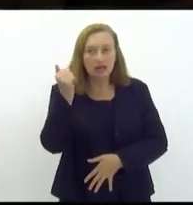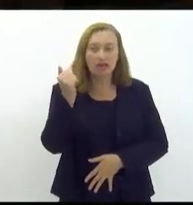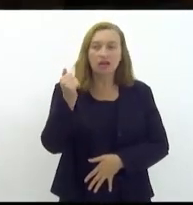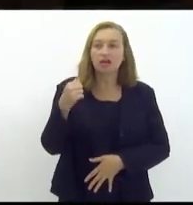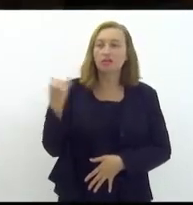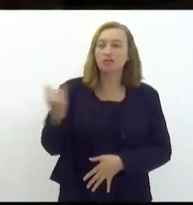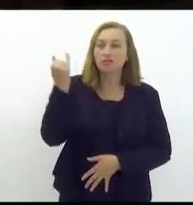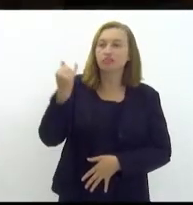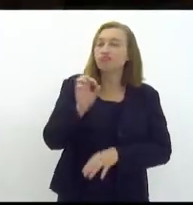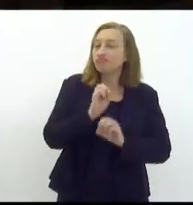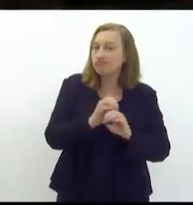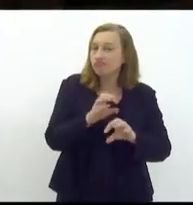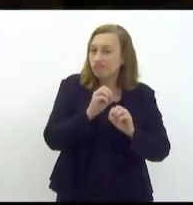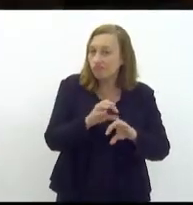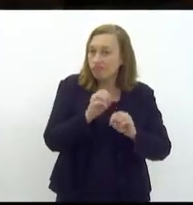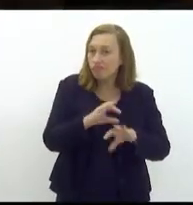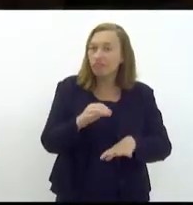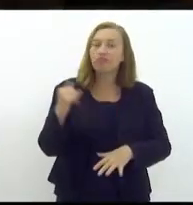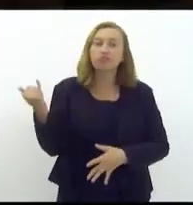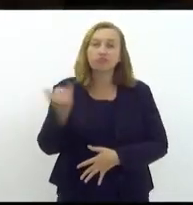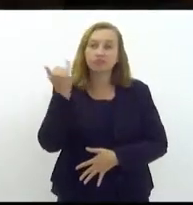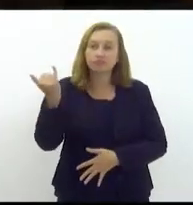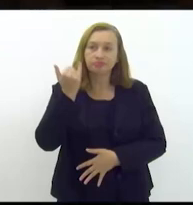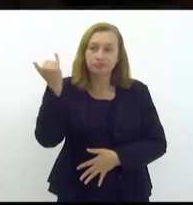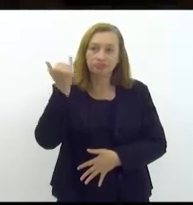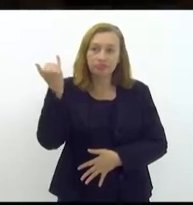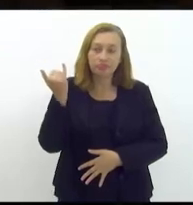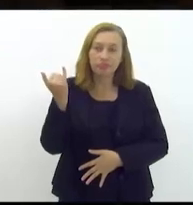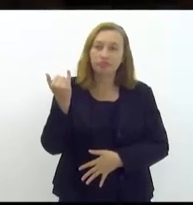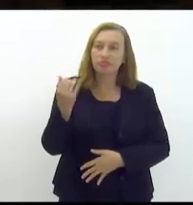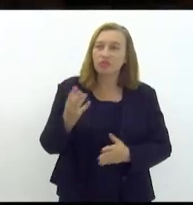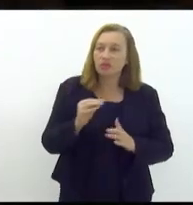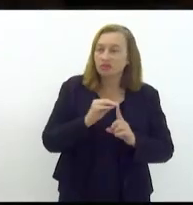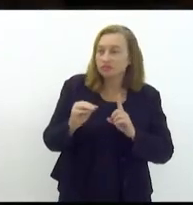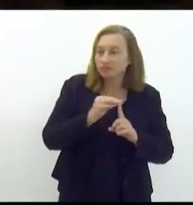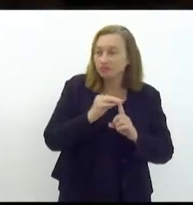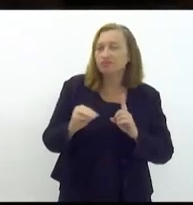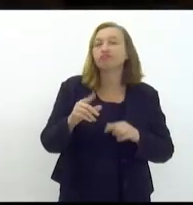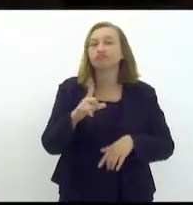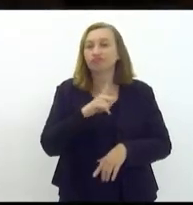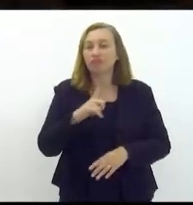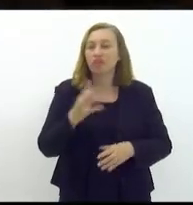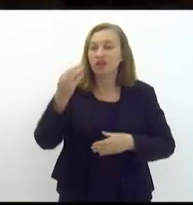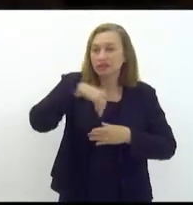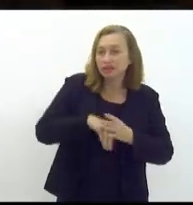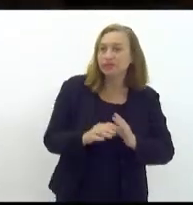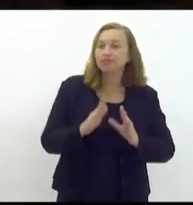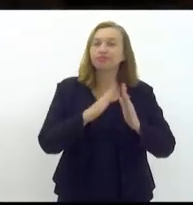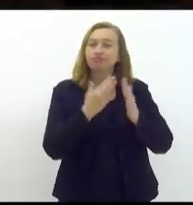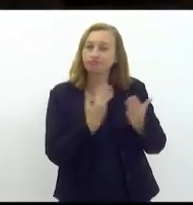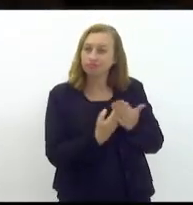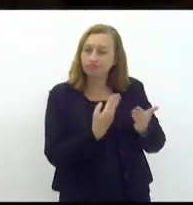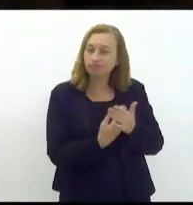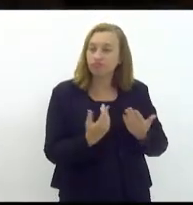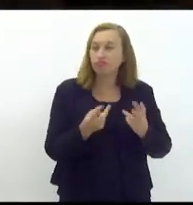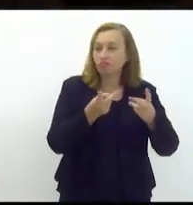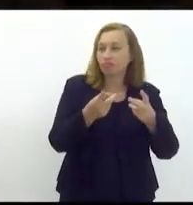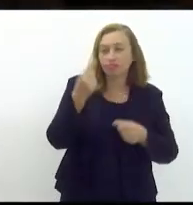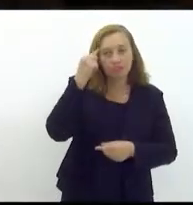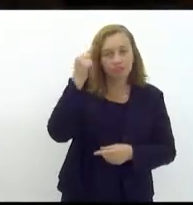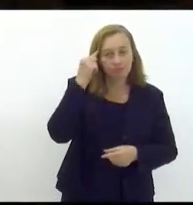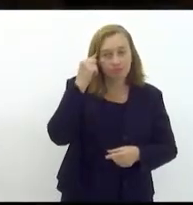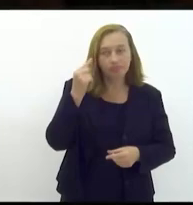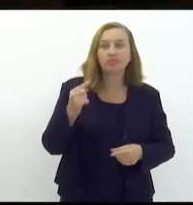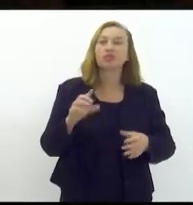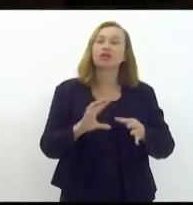educação sei da importância e da viabilidade que a gente pode ter dentro de uma sala de aula quando a gente pensa na educação